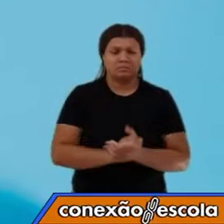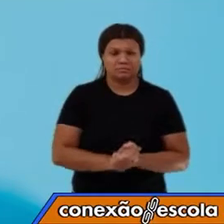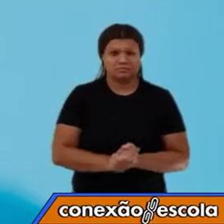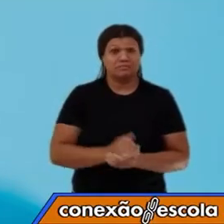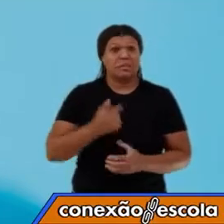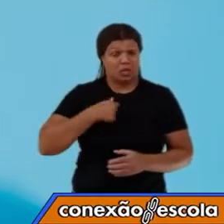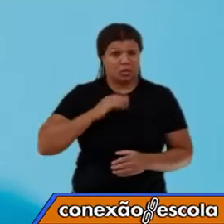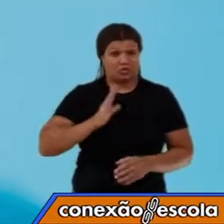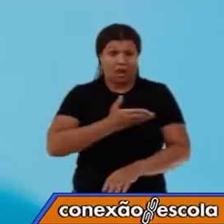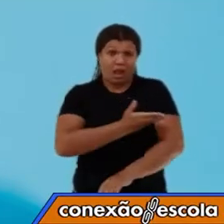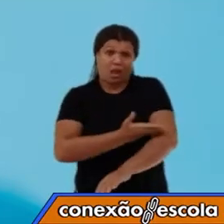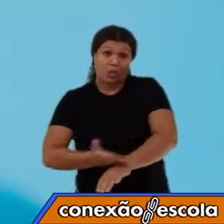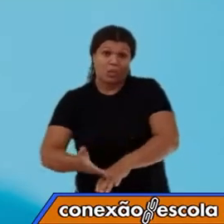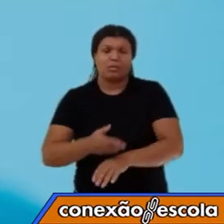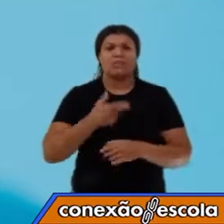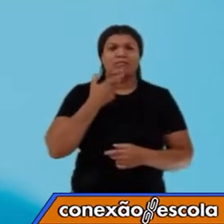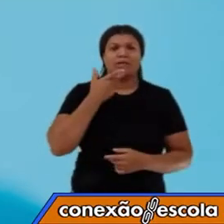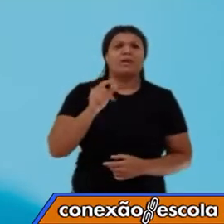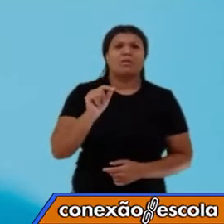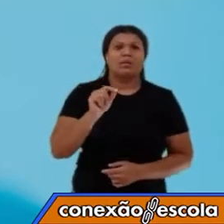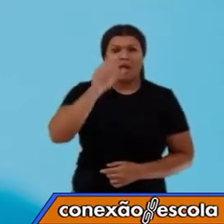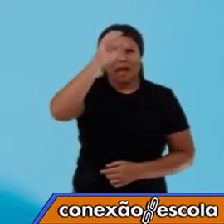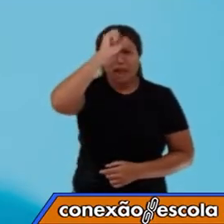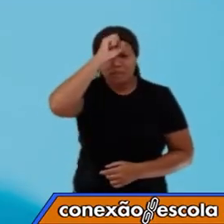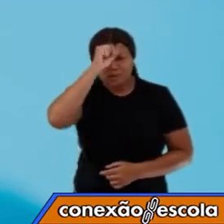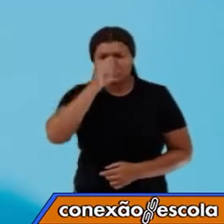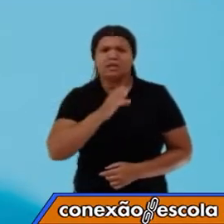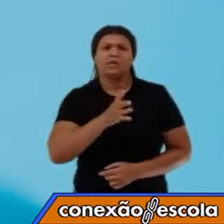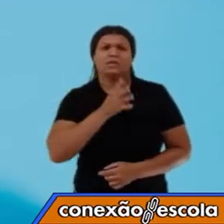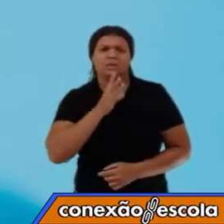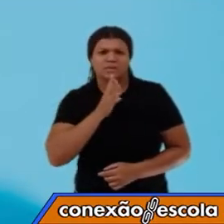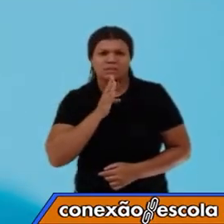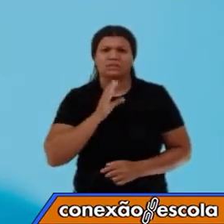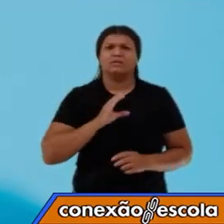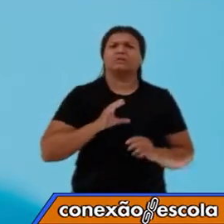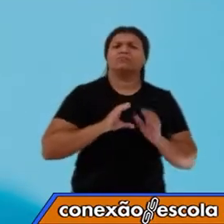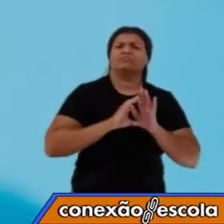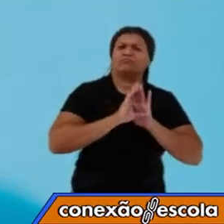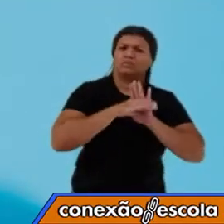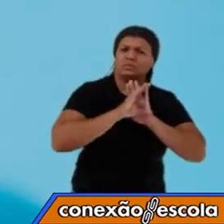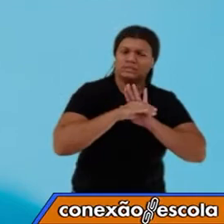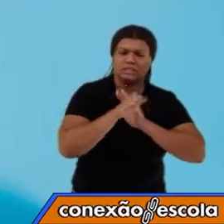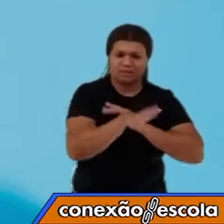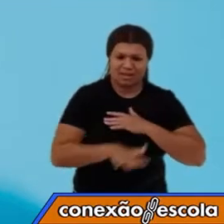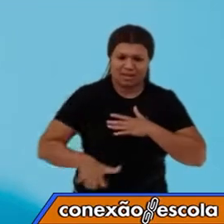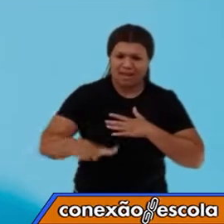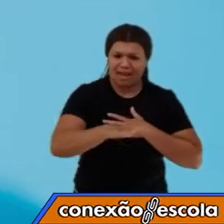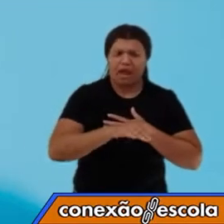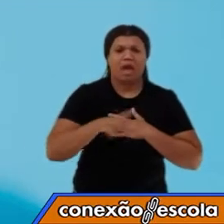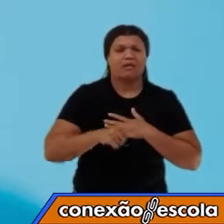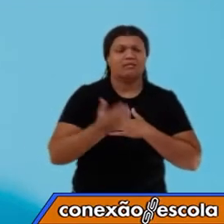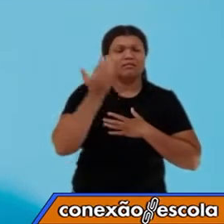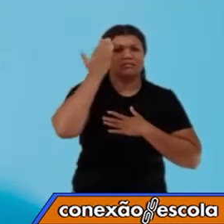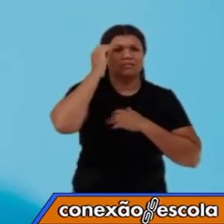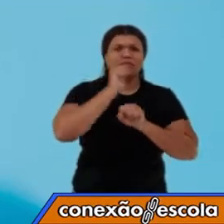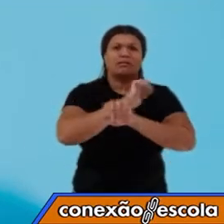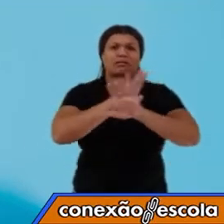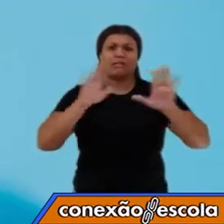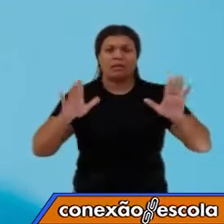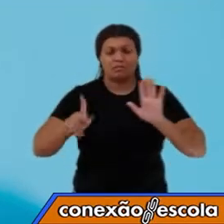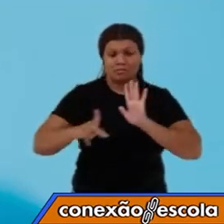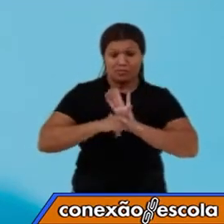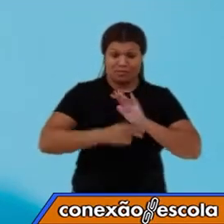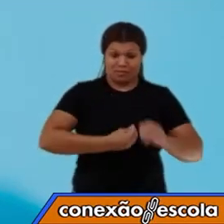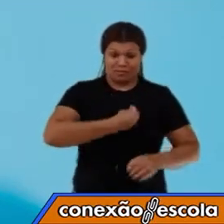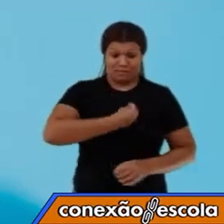Eu costumo dizer que aprender, conhecer os conceitos desse campo, é entender sobre a própria vida no